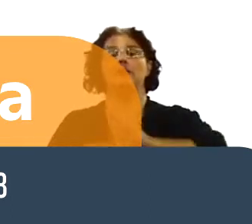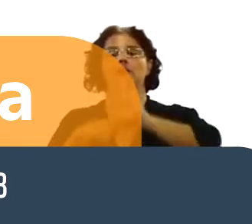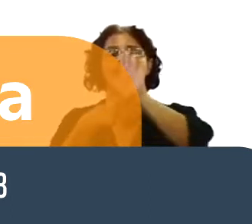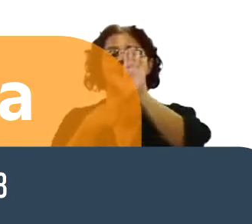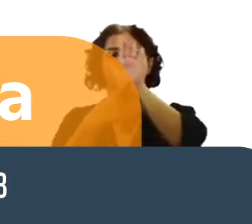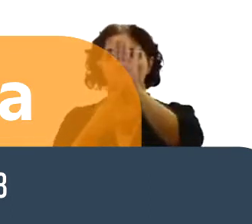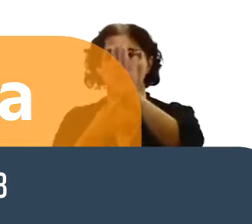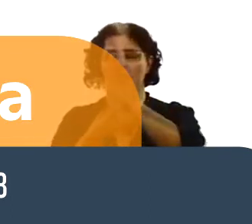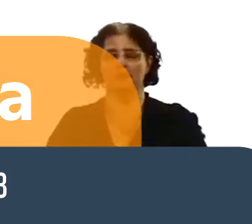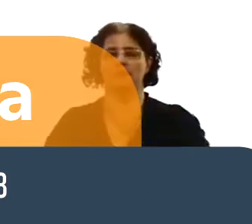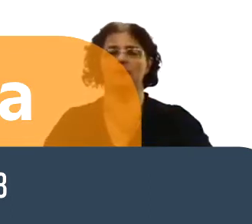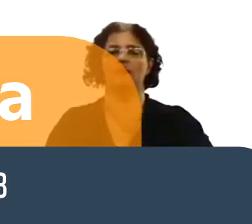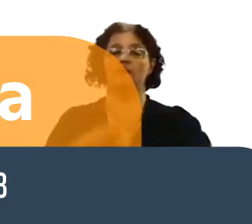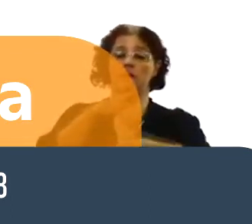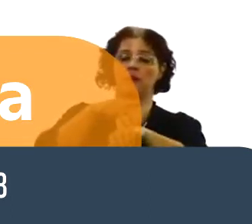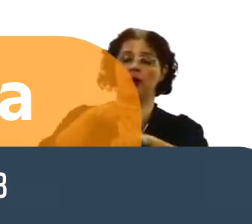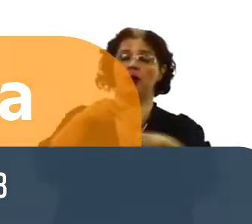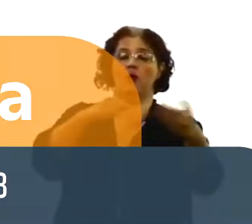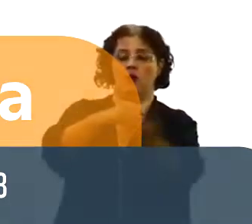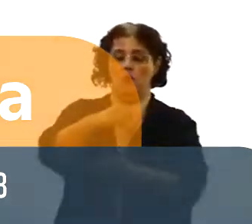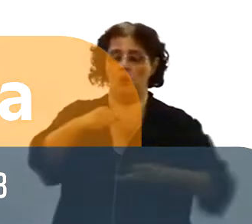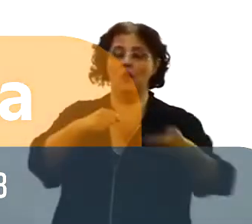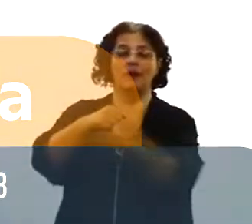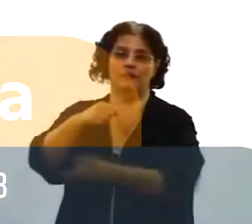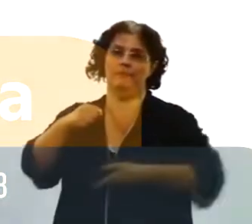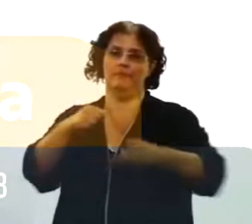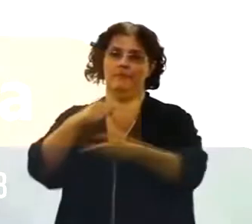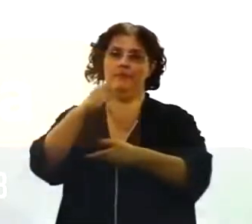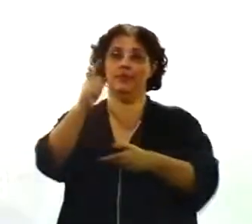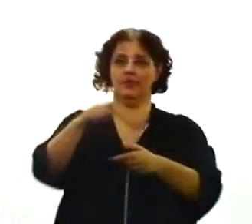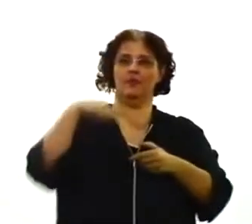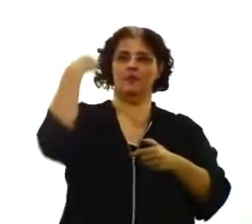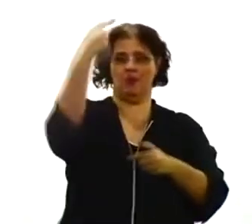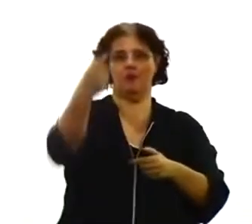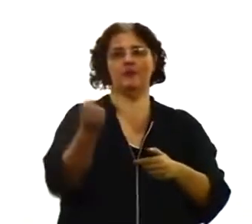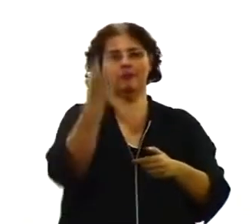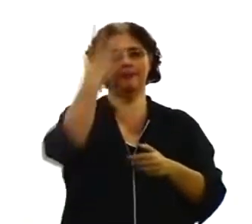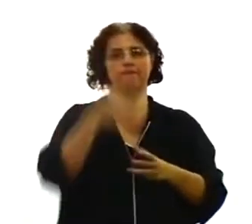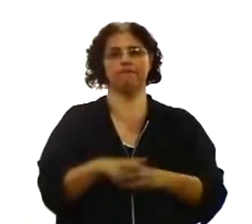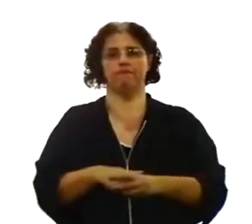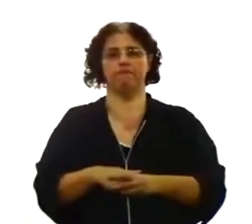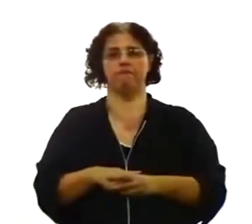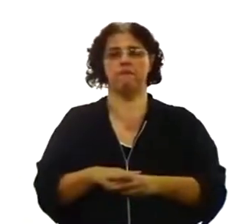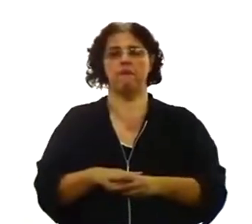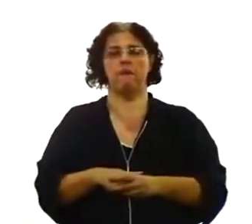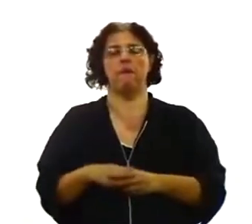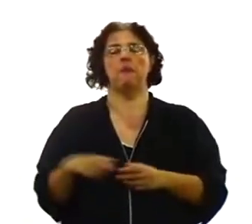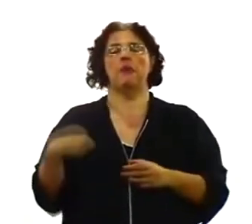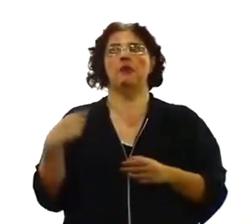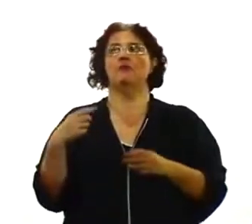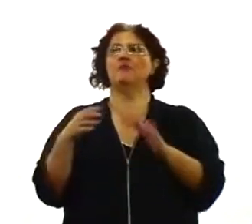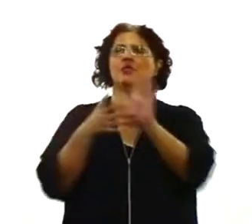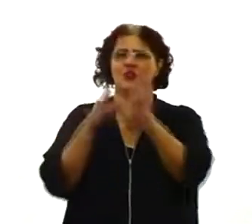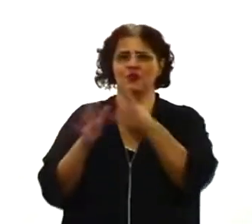atrás. Olha só, Cristo é, sabe o quê? A nossa primícia,